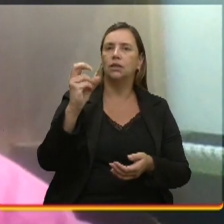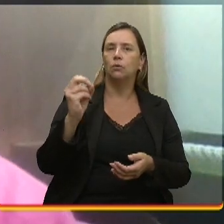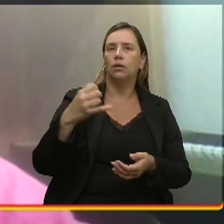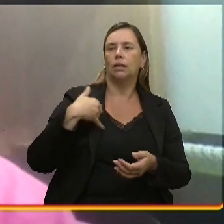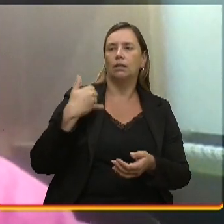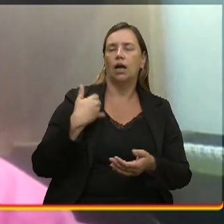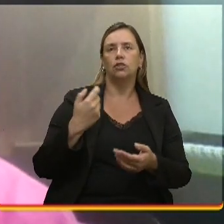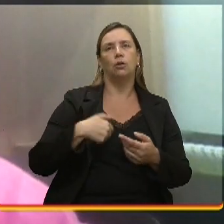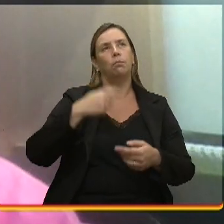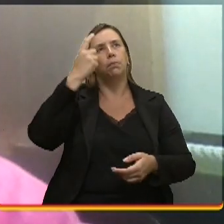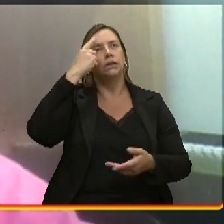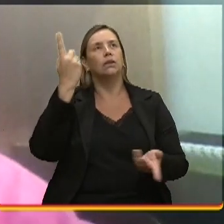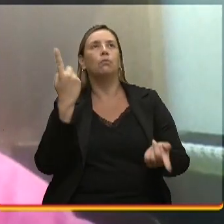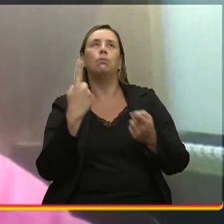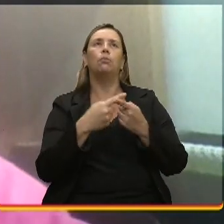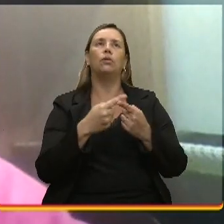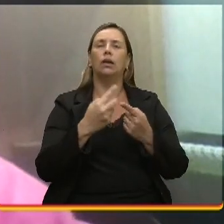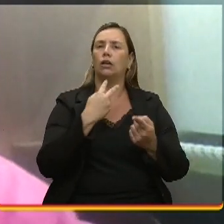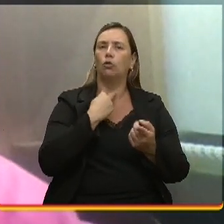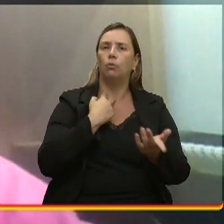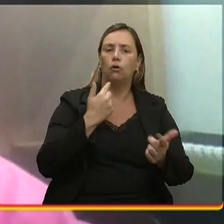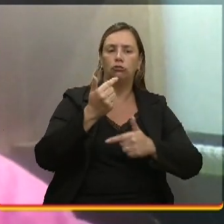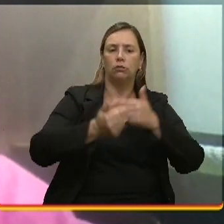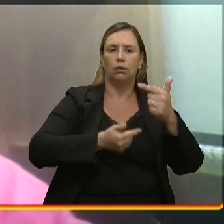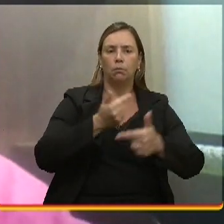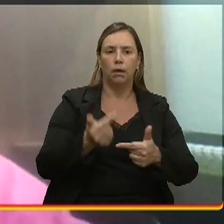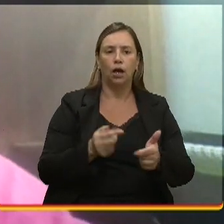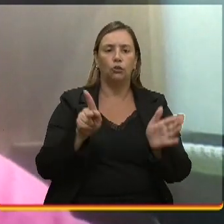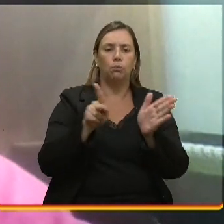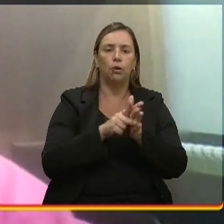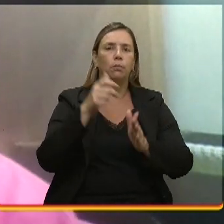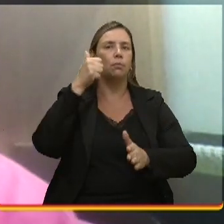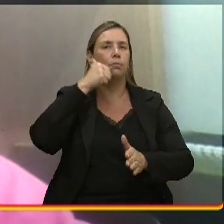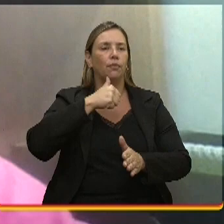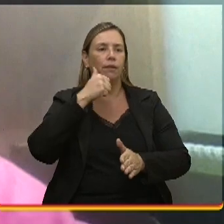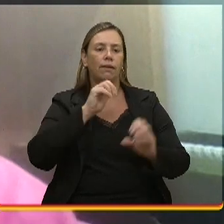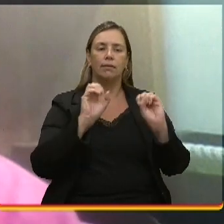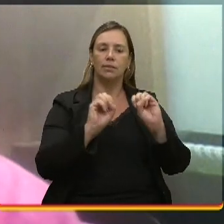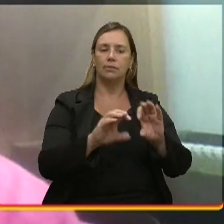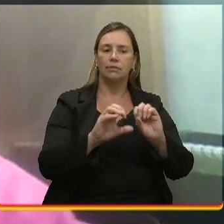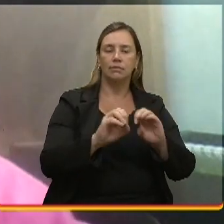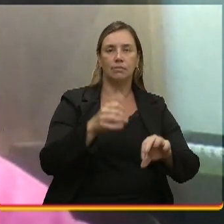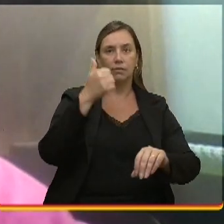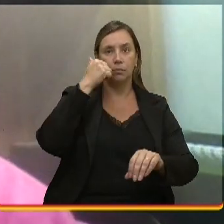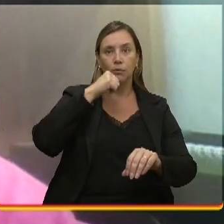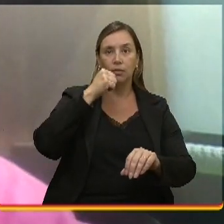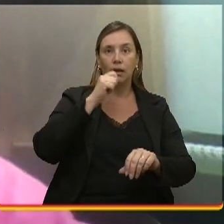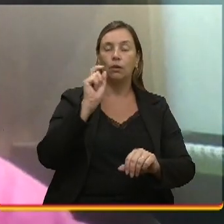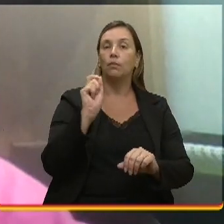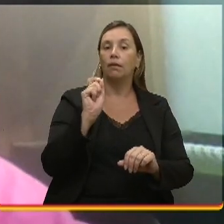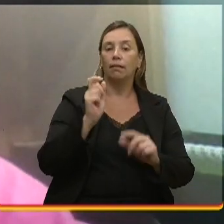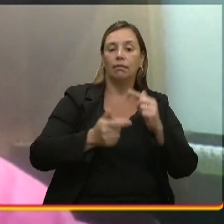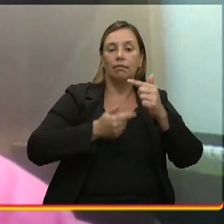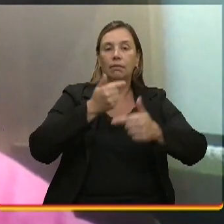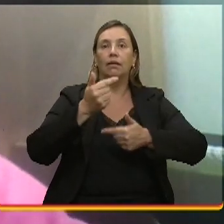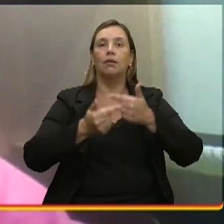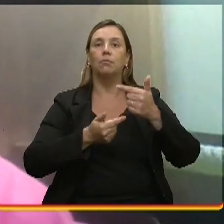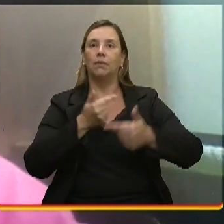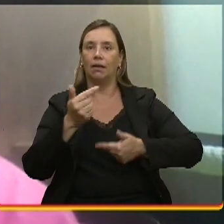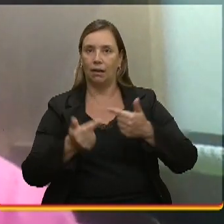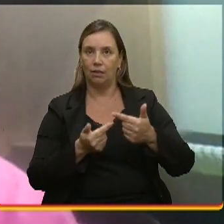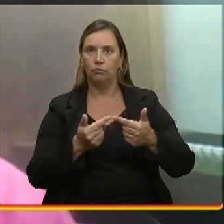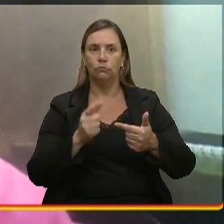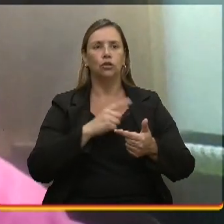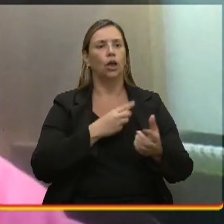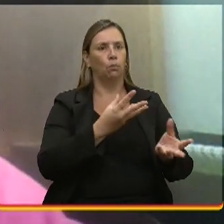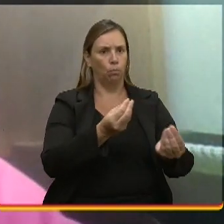não fazer um trabalho com mulheres que ensinassem as mulheres a fazer um trabalho, porque a gente tem muitas